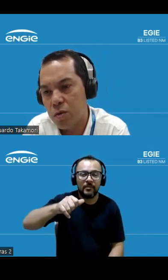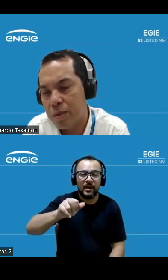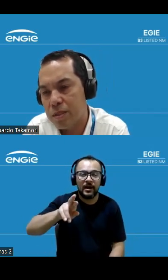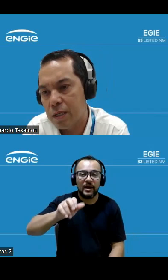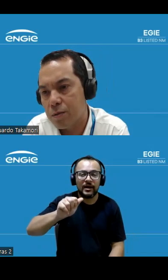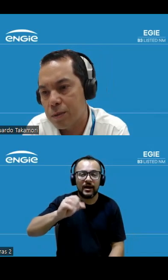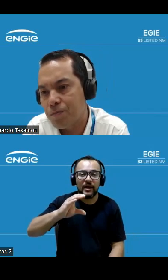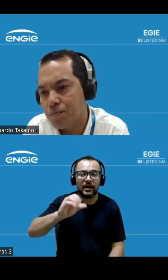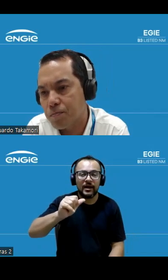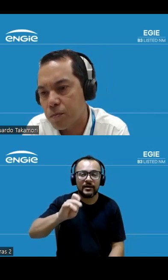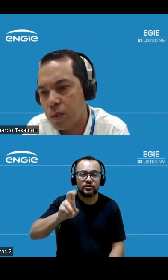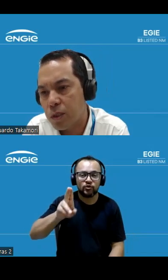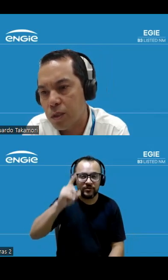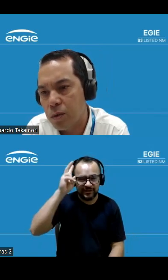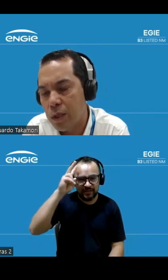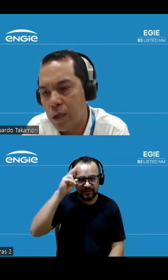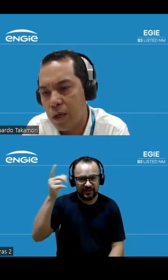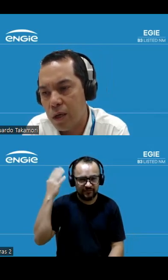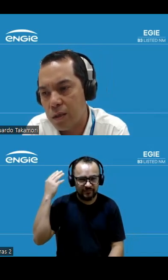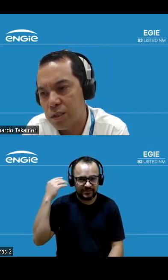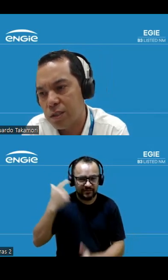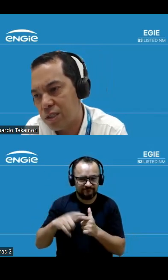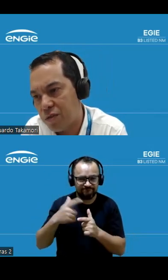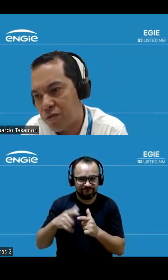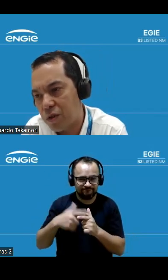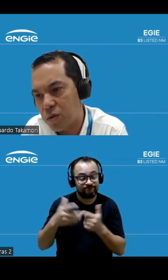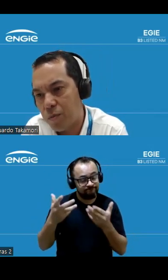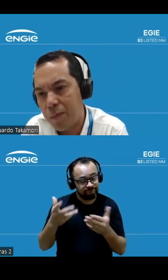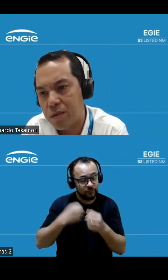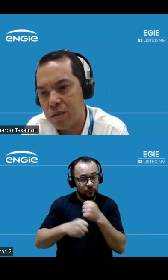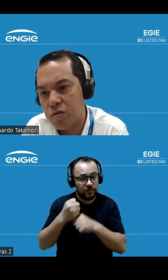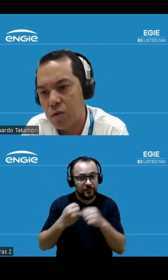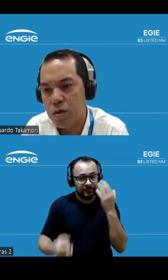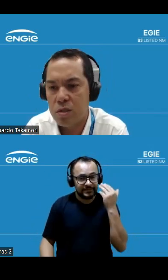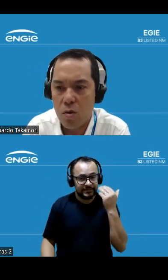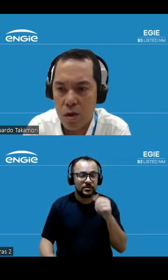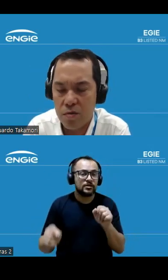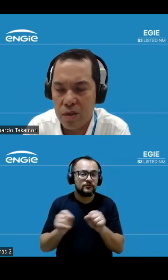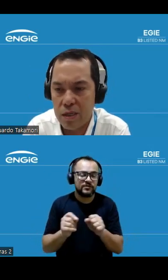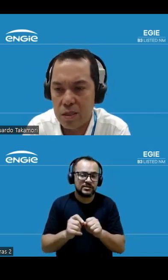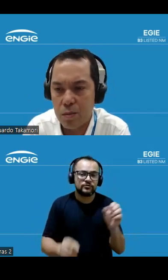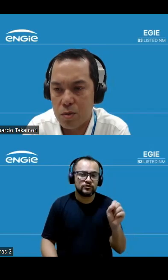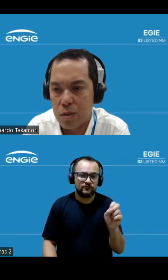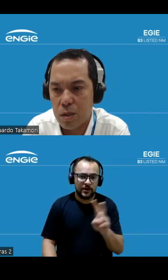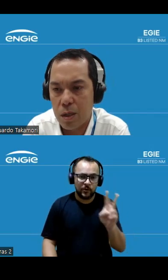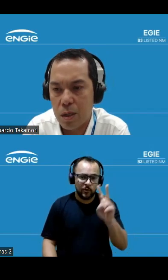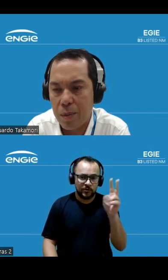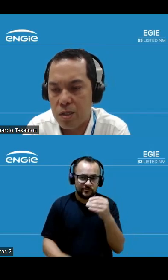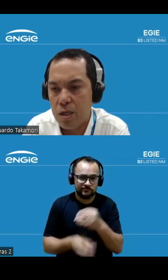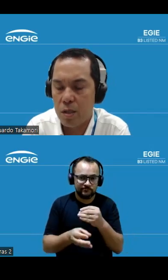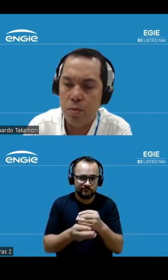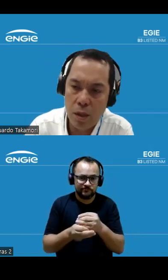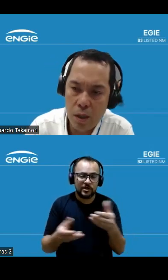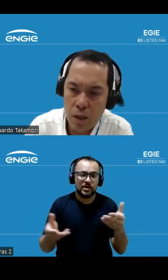incidente no ano passado então já já a gente havia feito o imperme desses valores agora finalizamos a